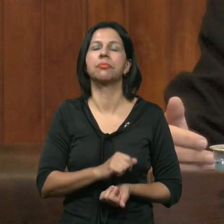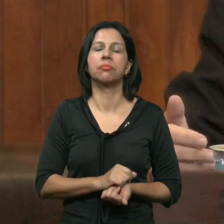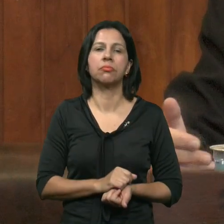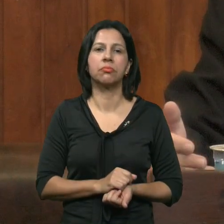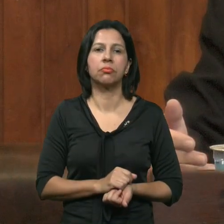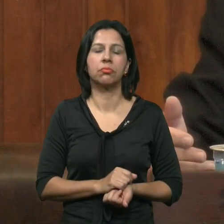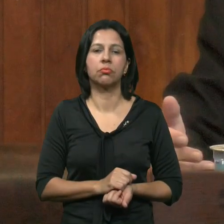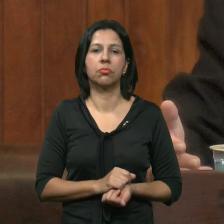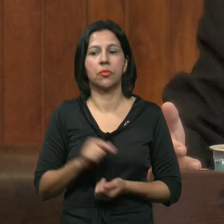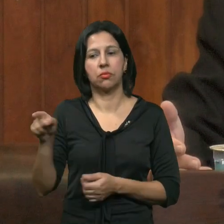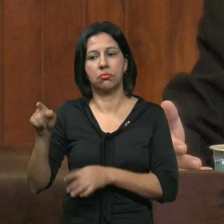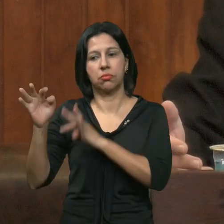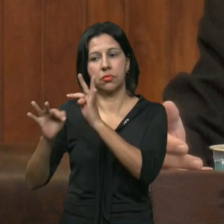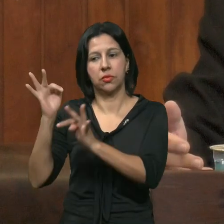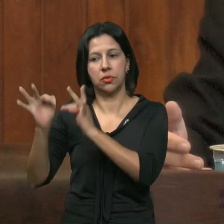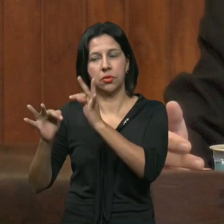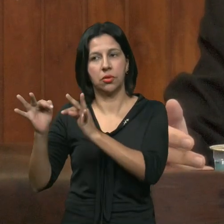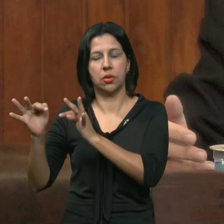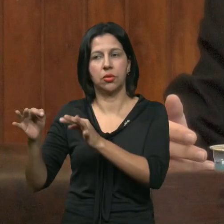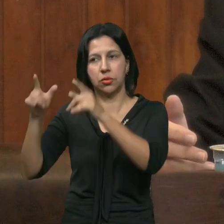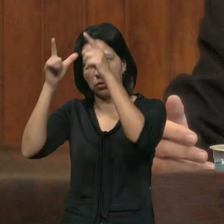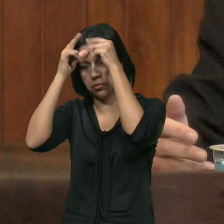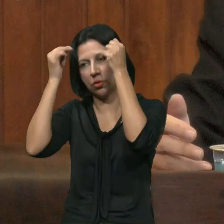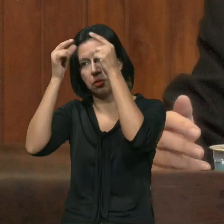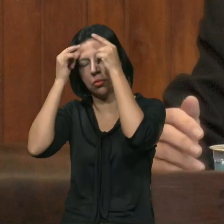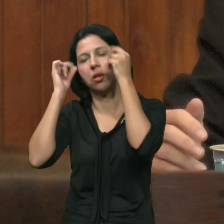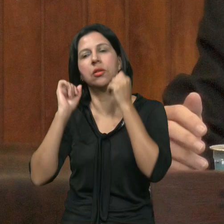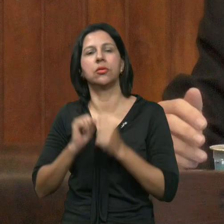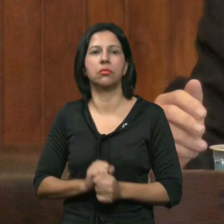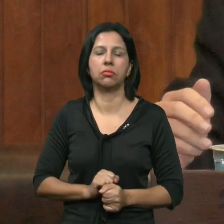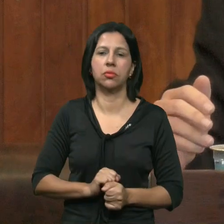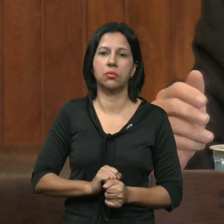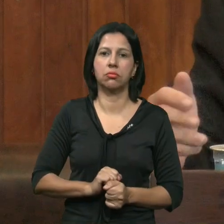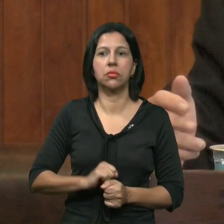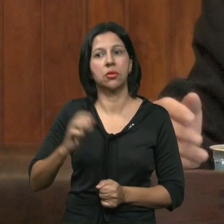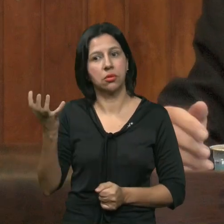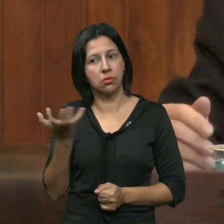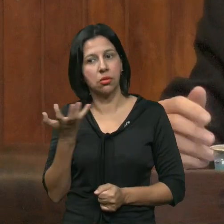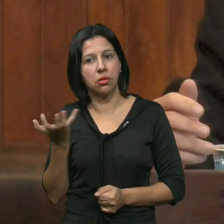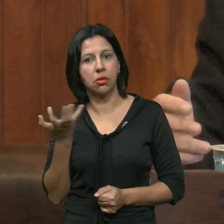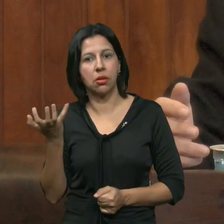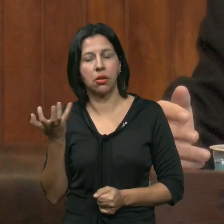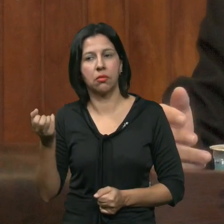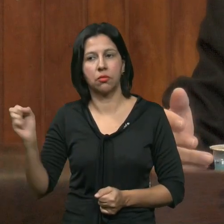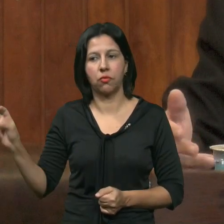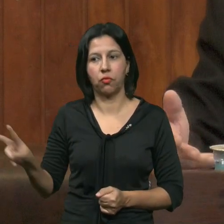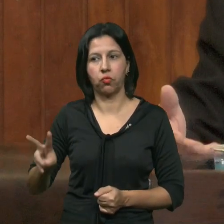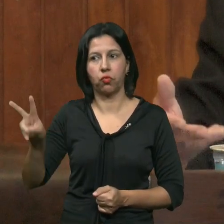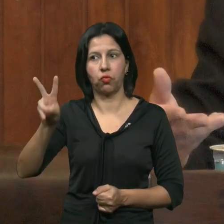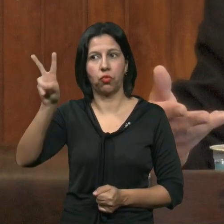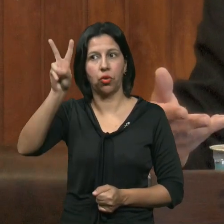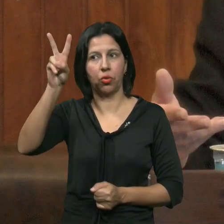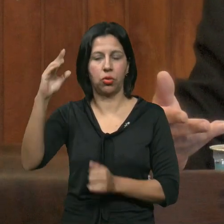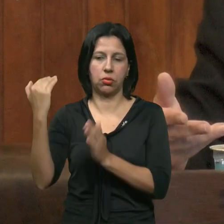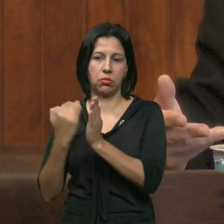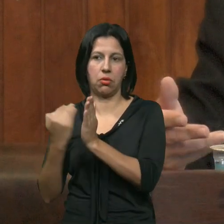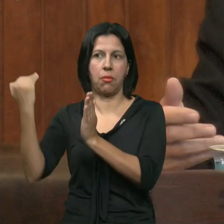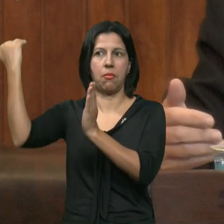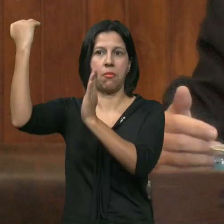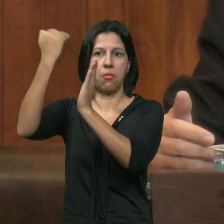técnicos De enfermagem Que era Ter Um valor Uma referência Acima